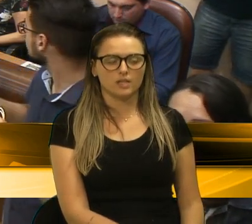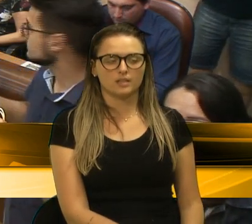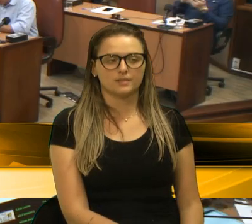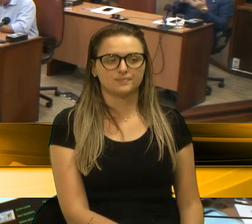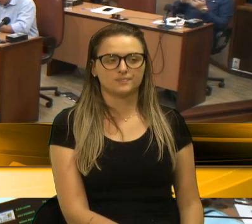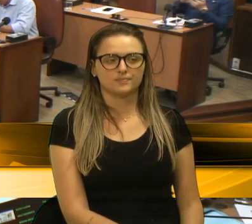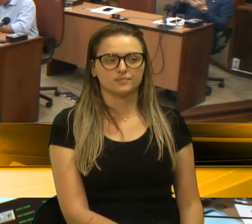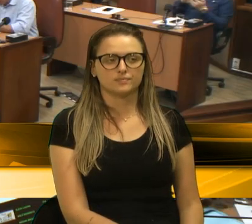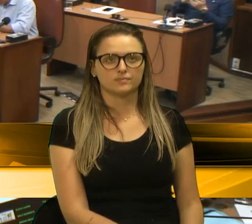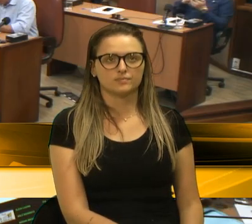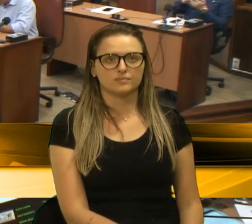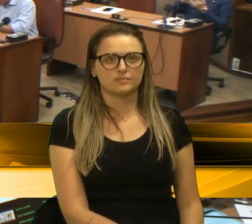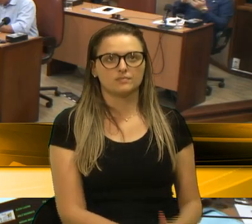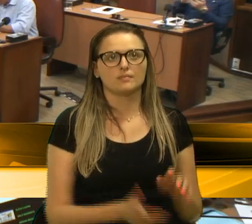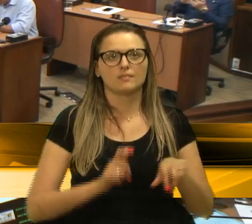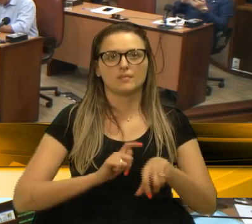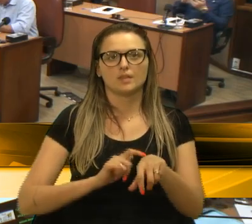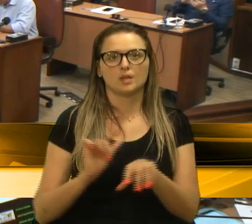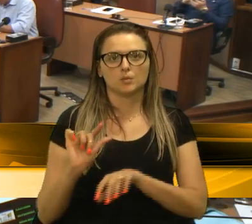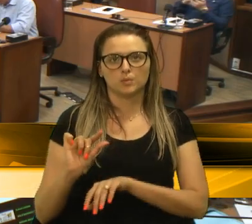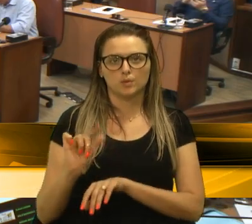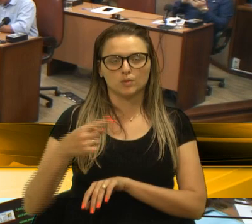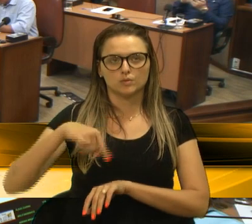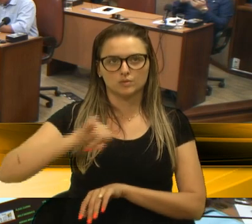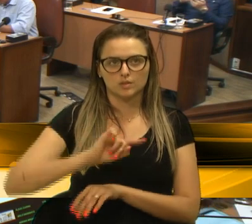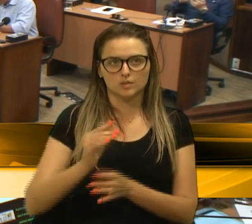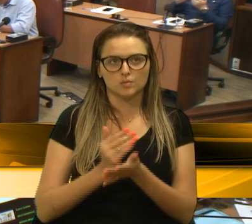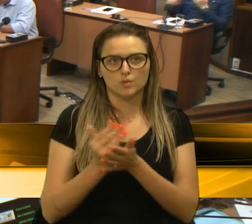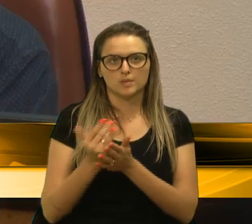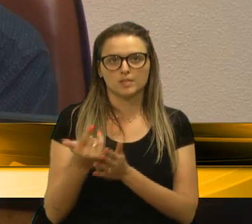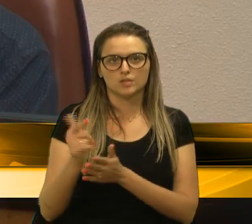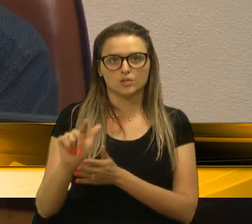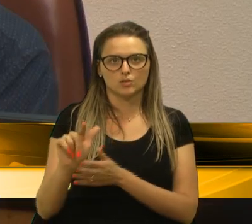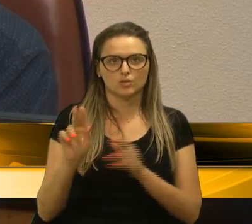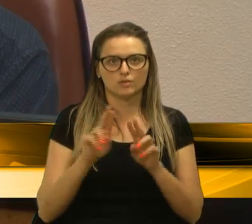Dentro de breves instantes Reiniciaremos nossos trabalhos